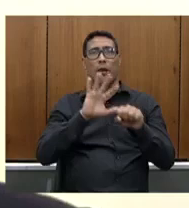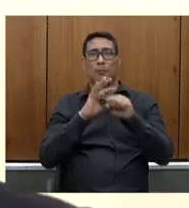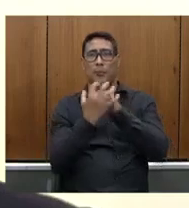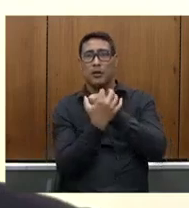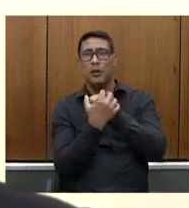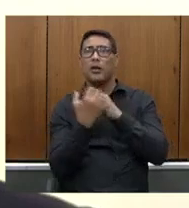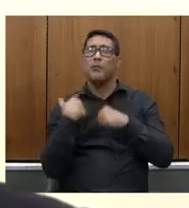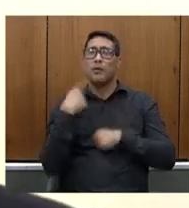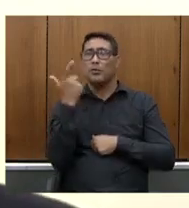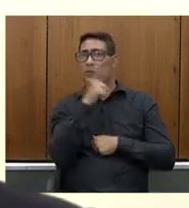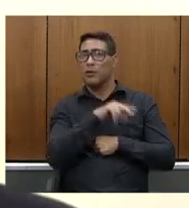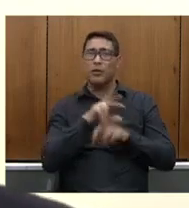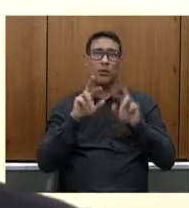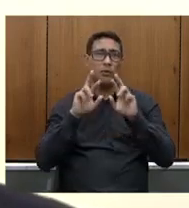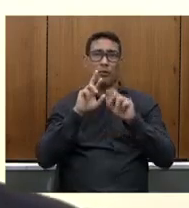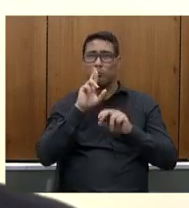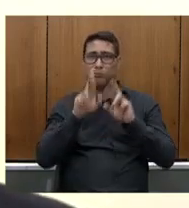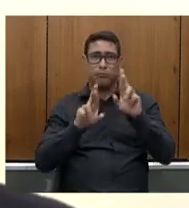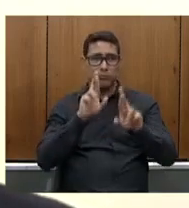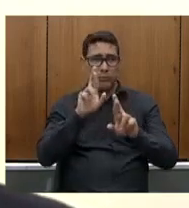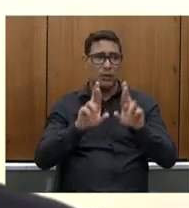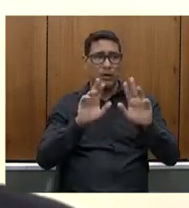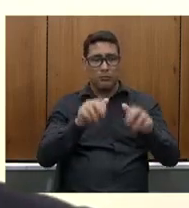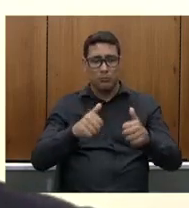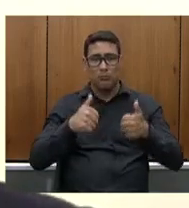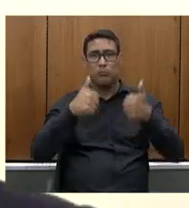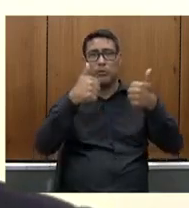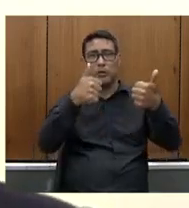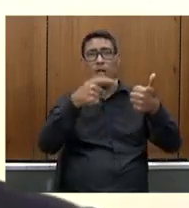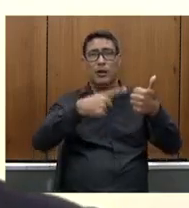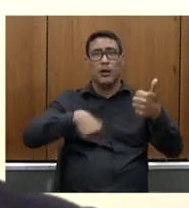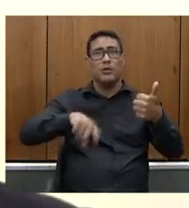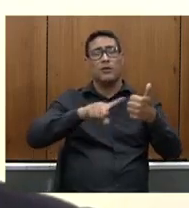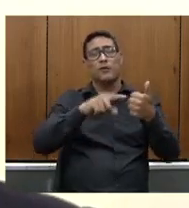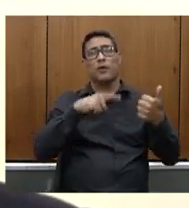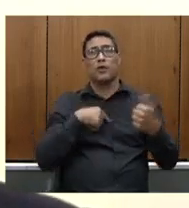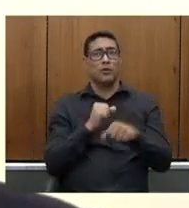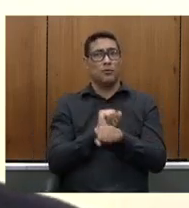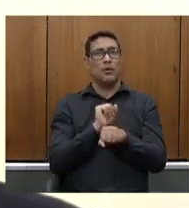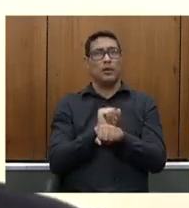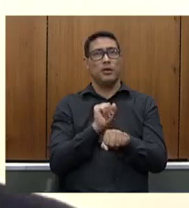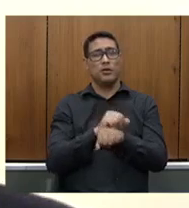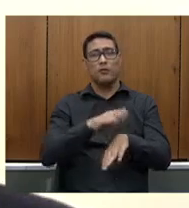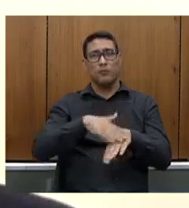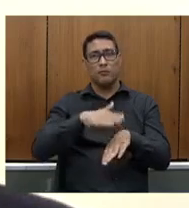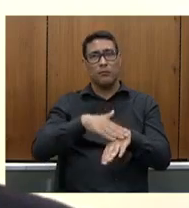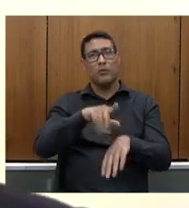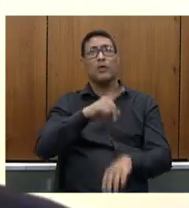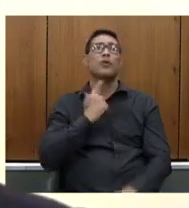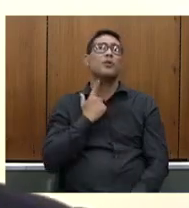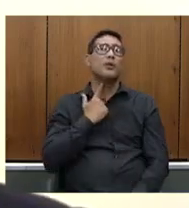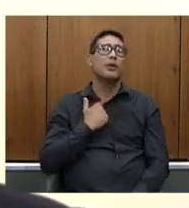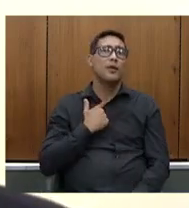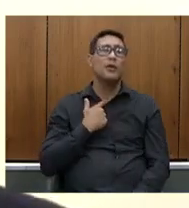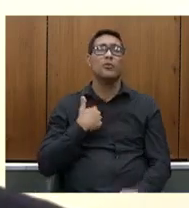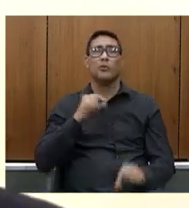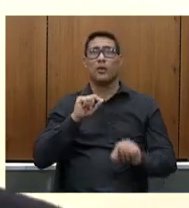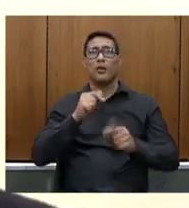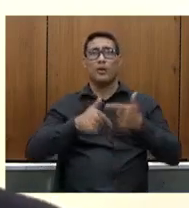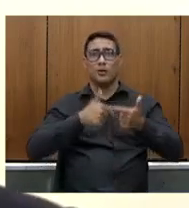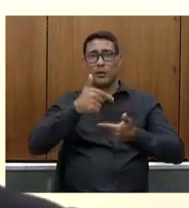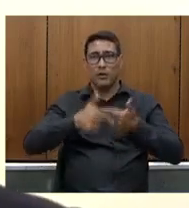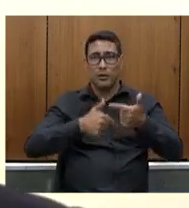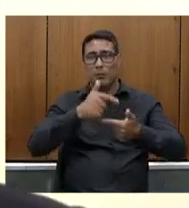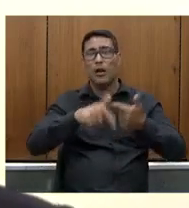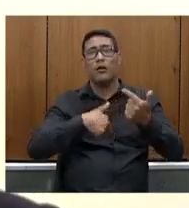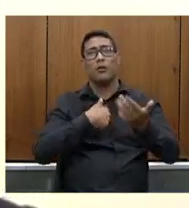resultados muito expressivos para o estado de Minas Gerais e fica a nossa expectativa e o nosso desejo de que esse trabalho continue